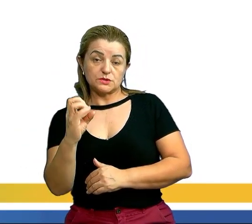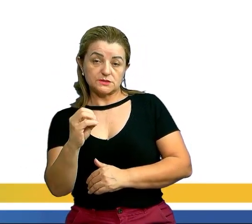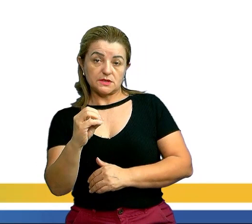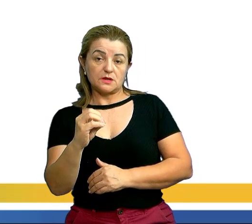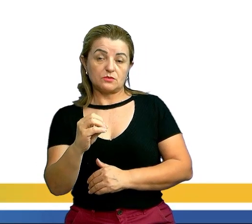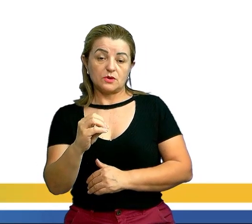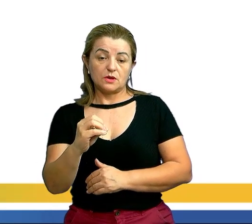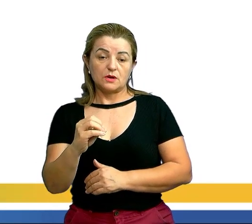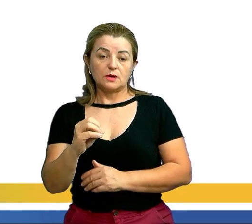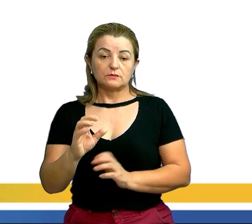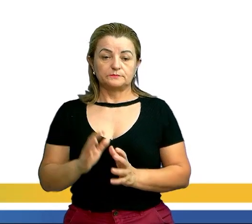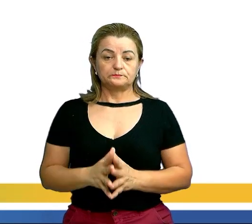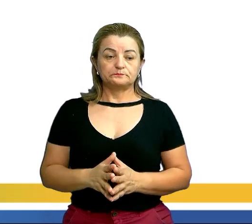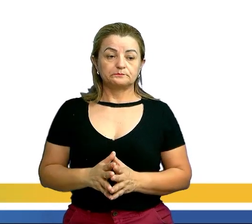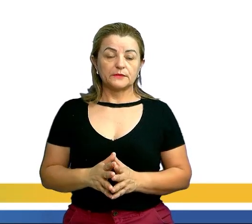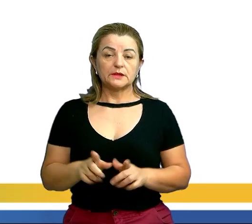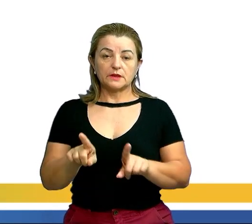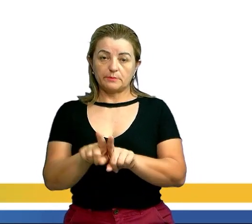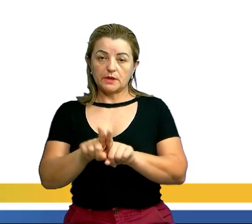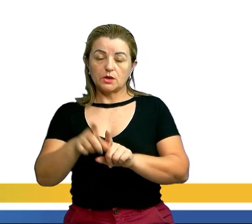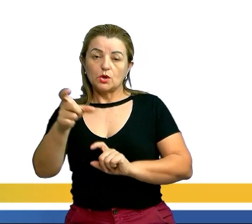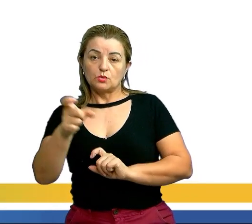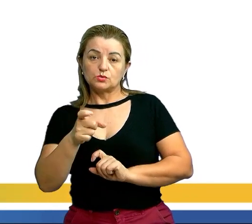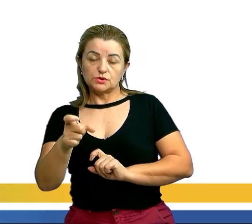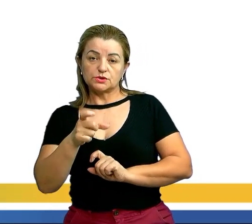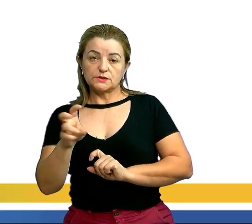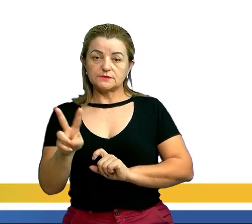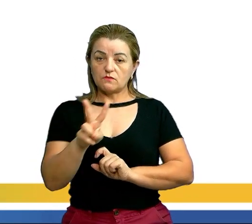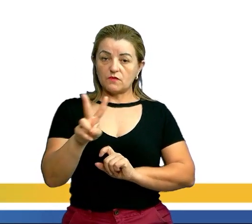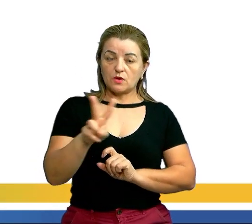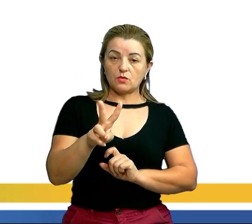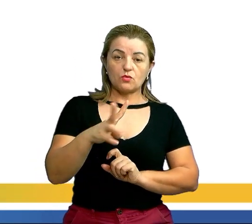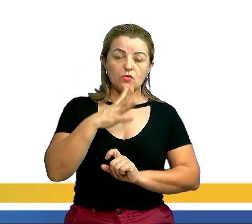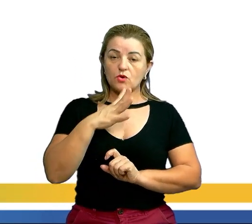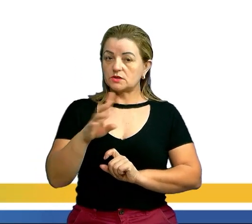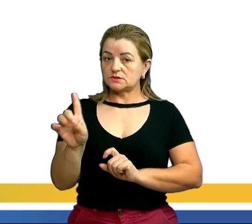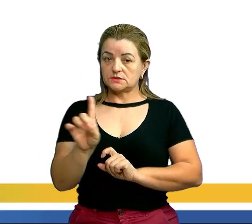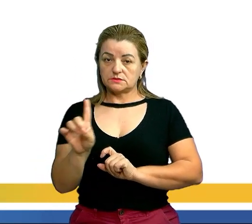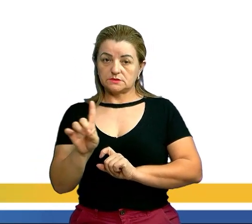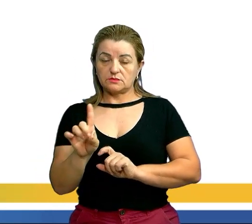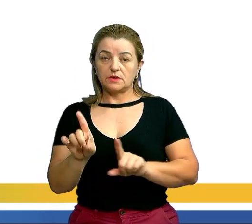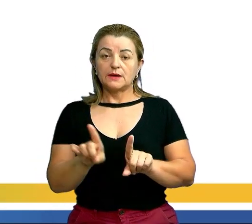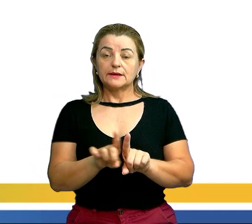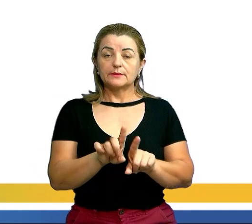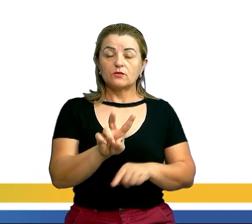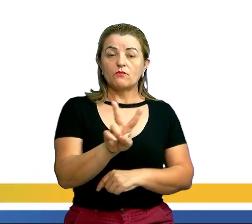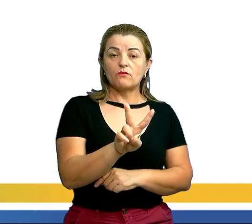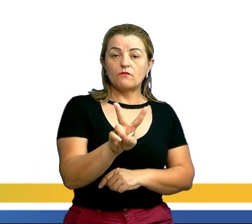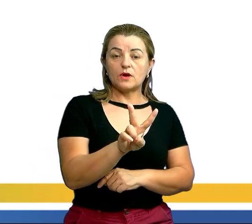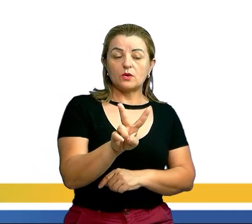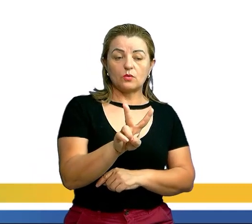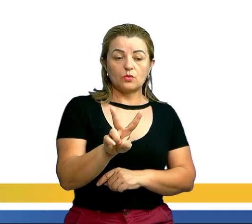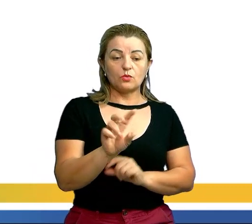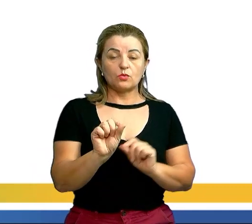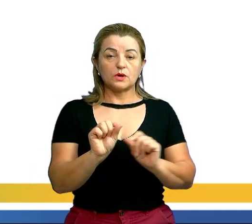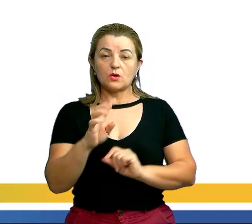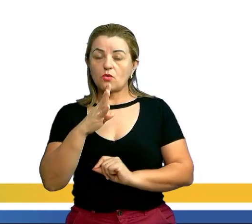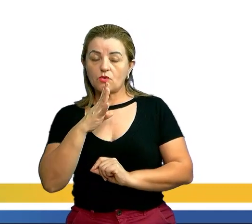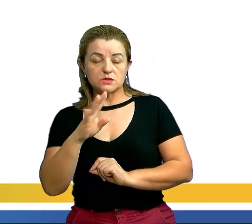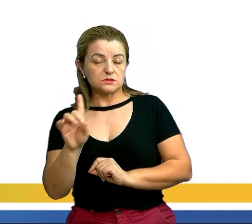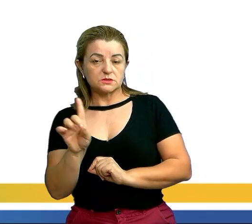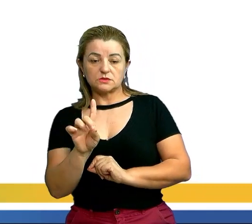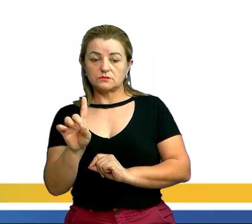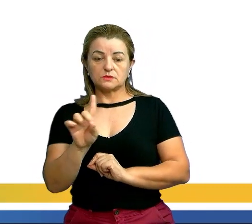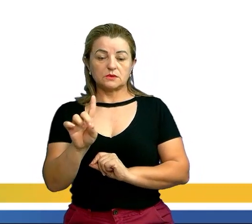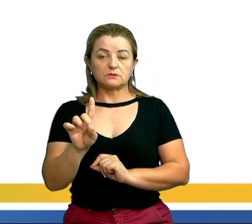desconhecido. O valor desconhecido é chamado incógnita ou variável, tá? Que significa termo a determinar ou